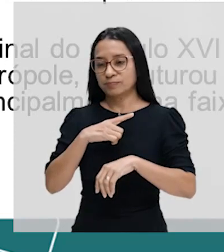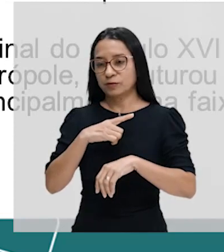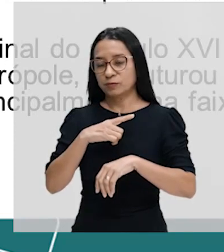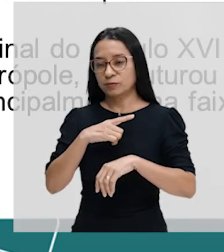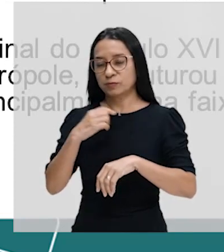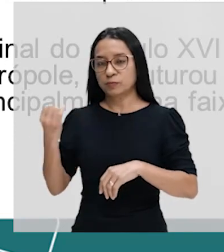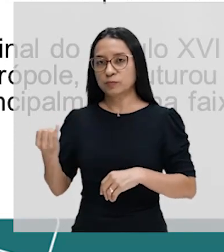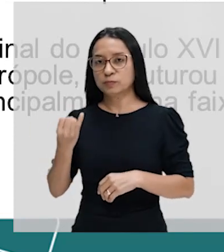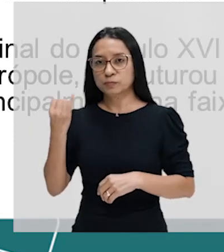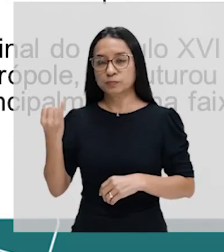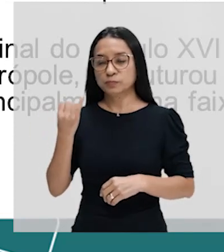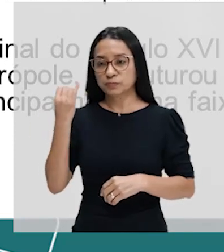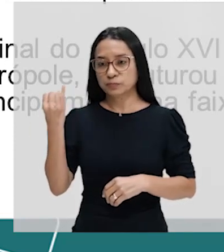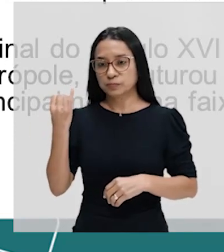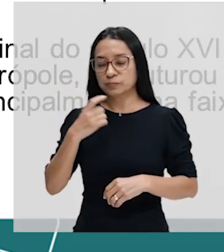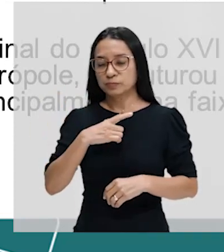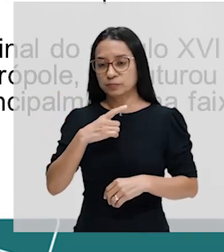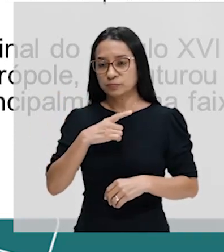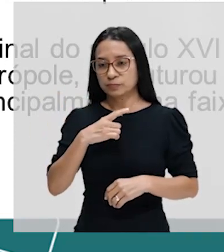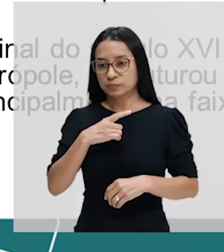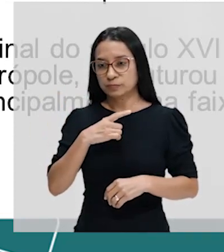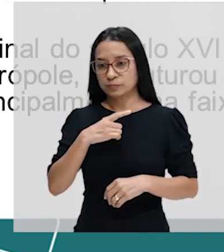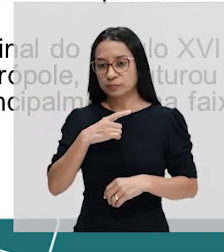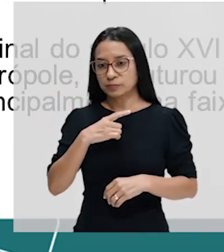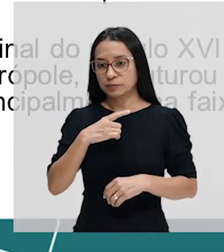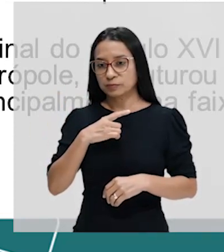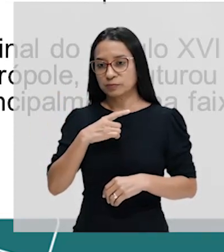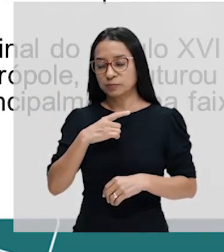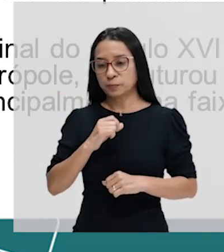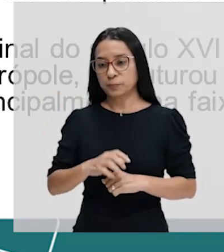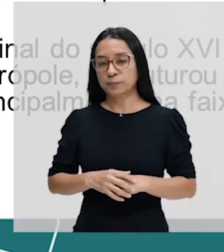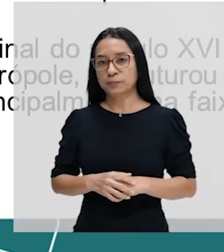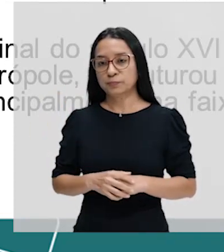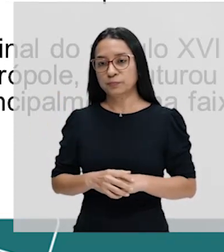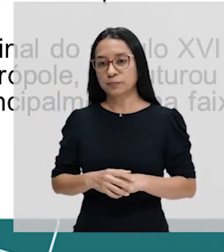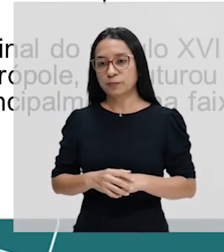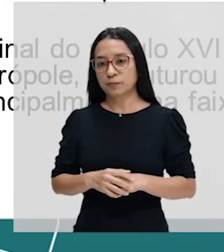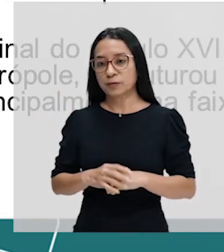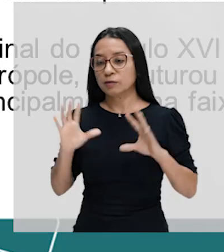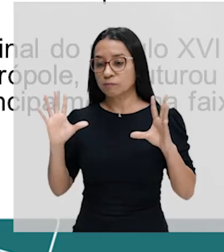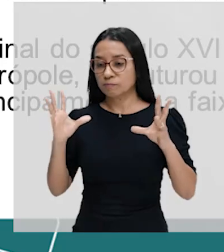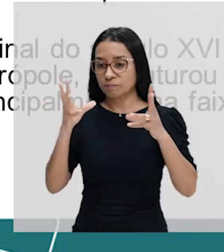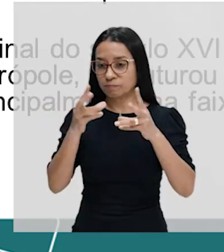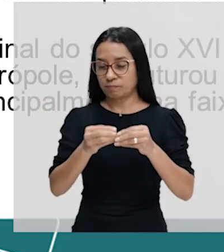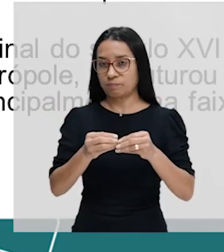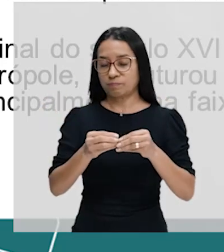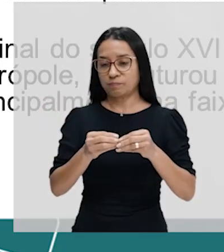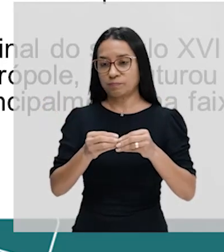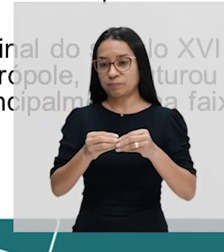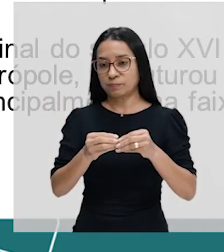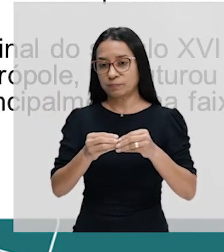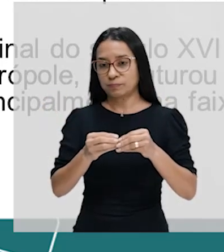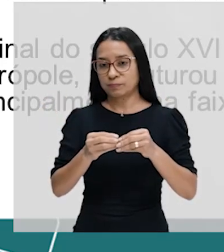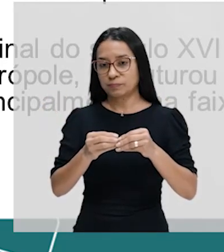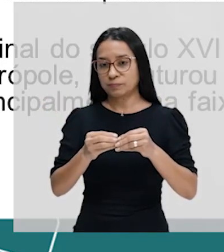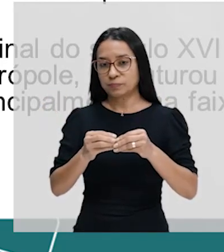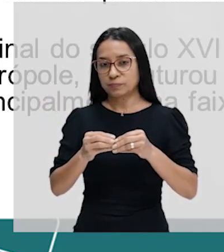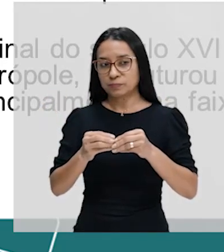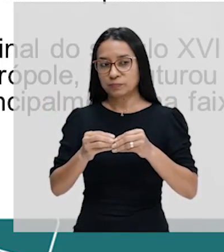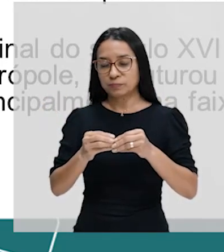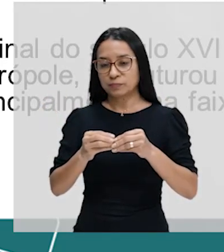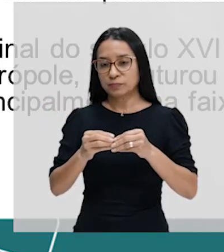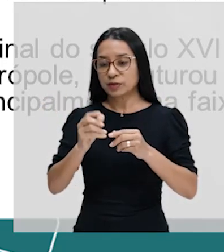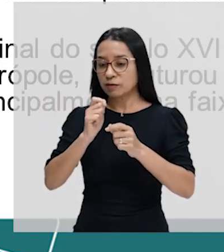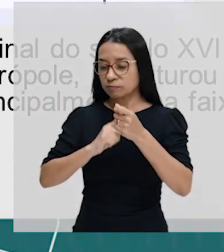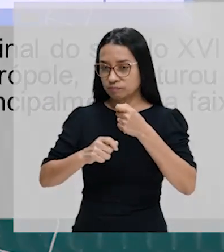fundamental nós termos um grande poder de síntese. A economia na